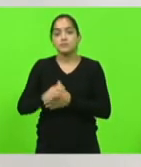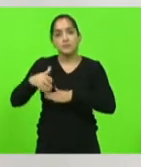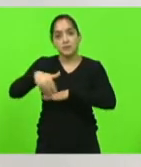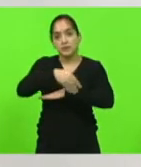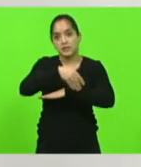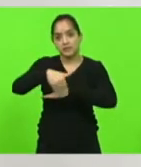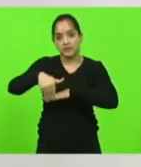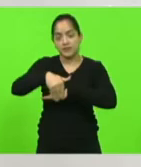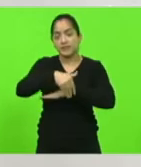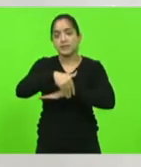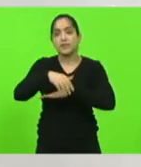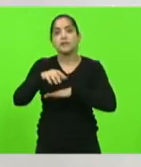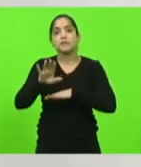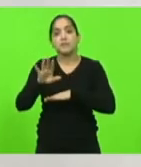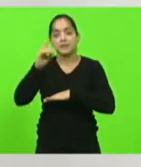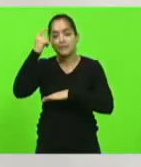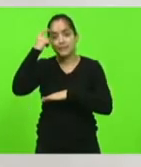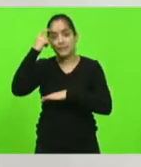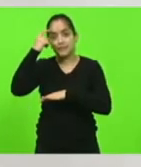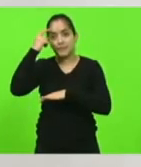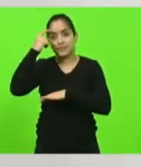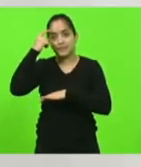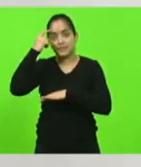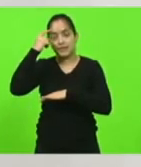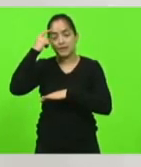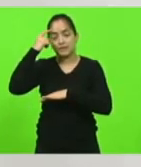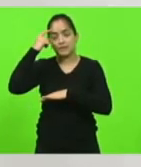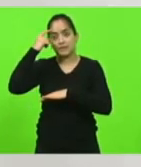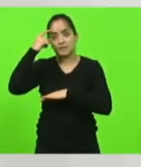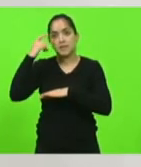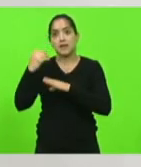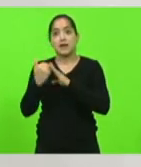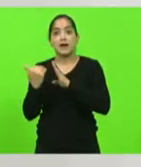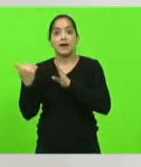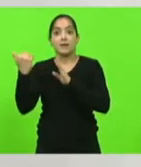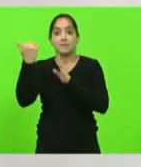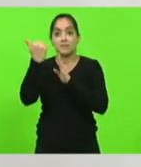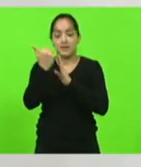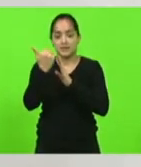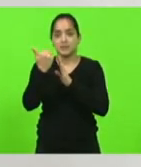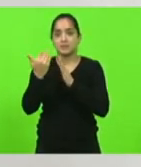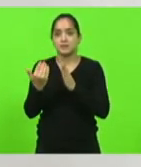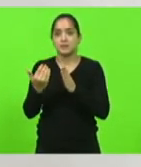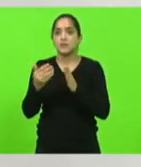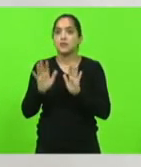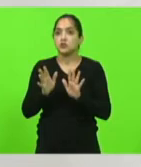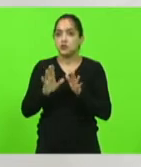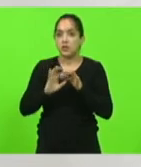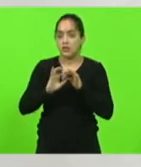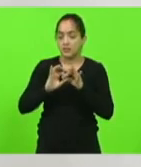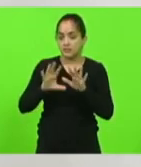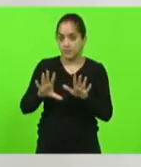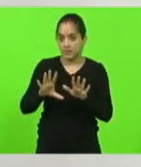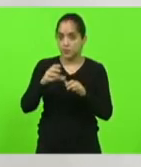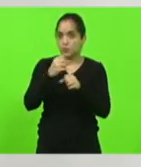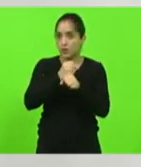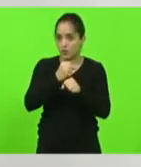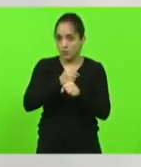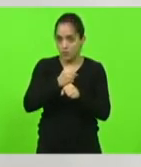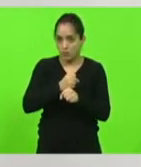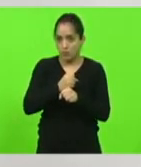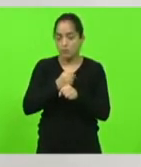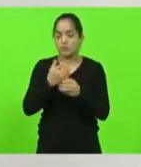mas nós temos que pensar além da Avenida dos Imigrantes que o governo autorizou a obra que já tem a empresa